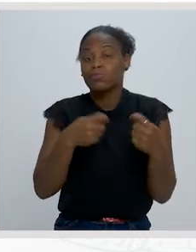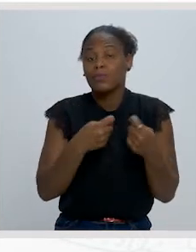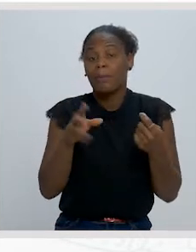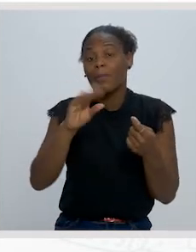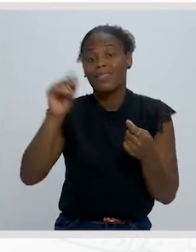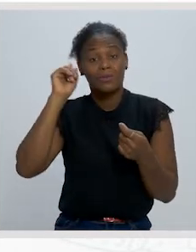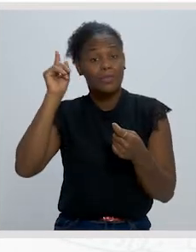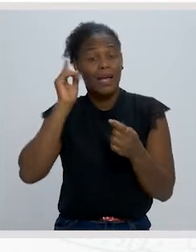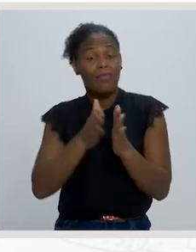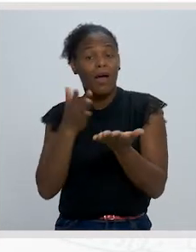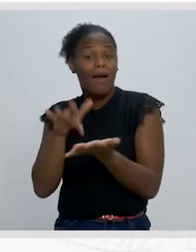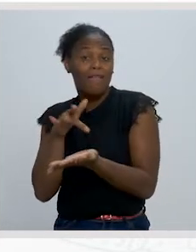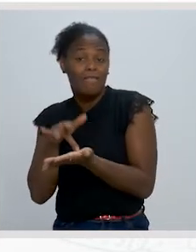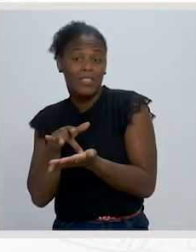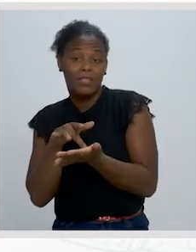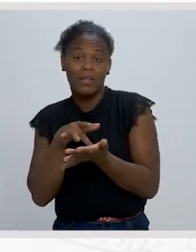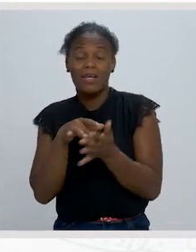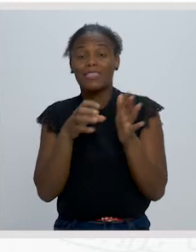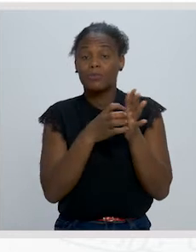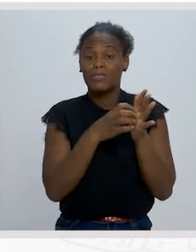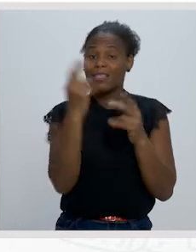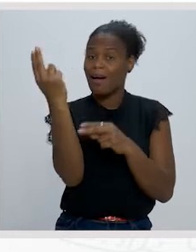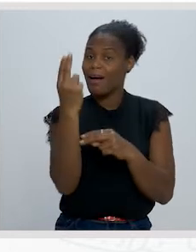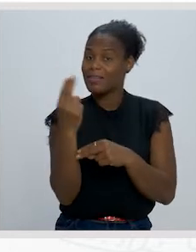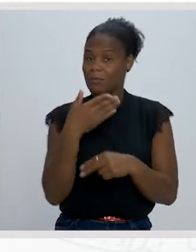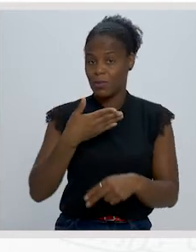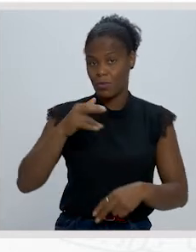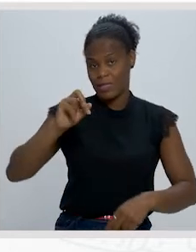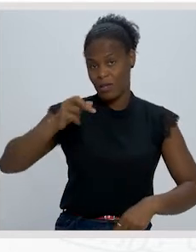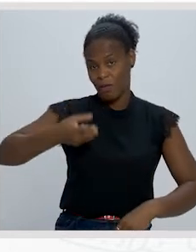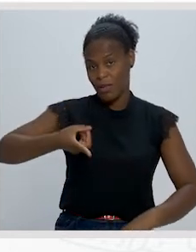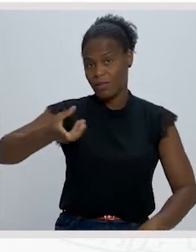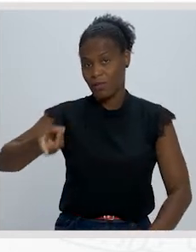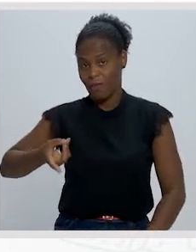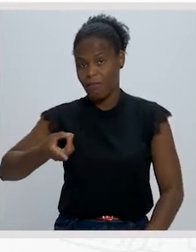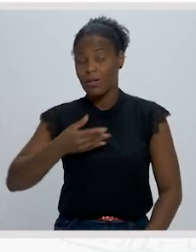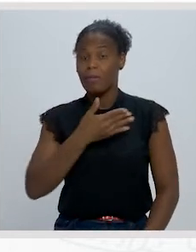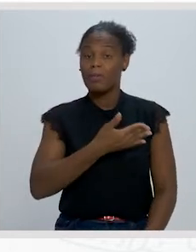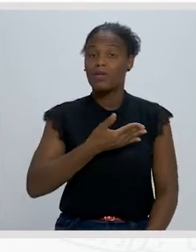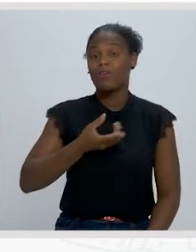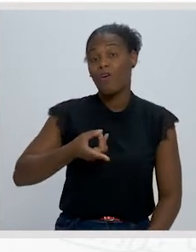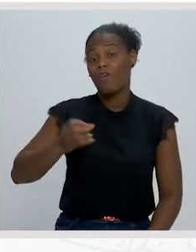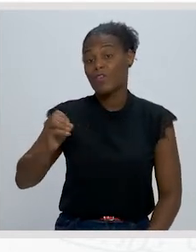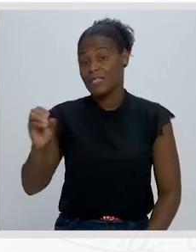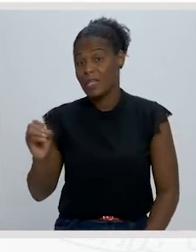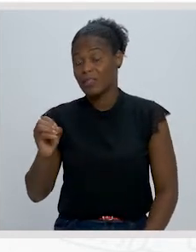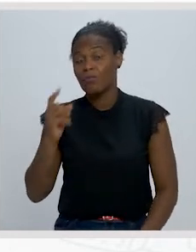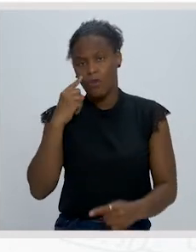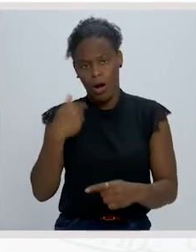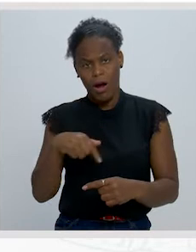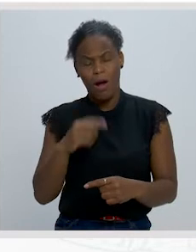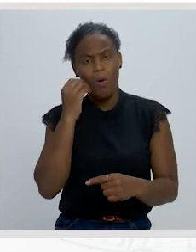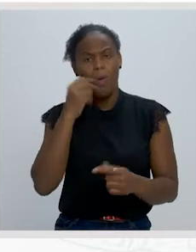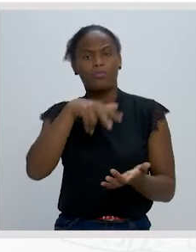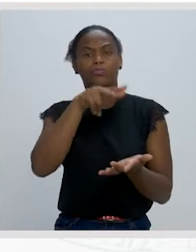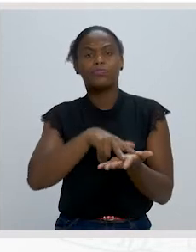revistas de procedência simbolista, Arte, 1899-1900, apresenta-se como uma